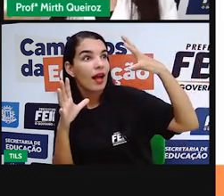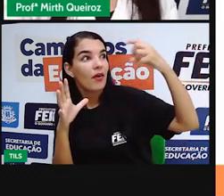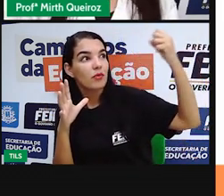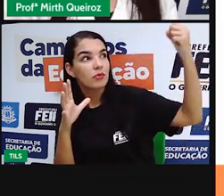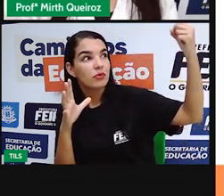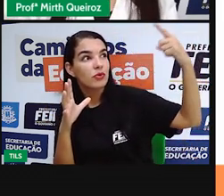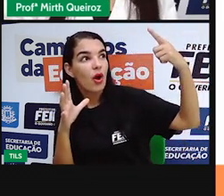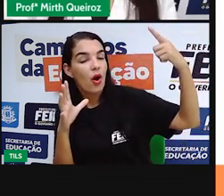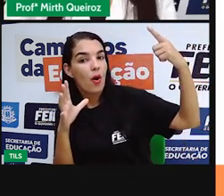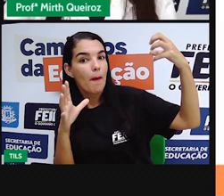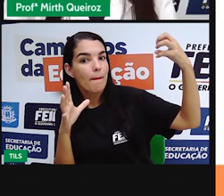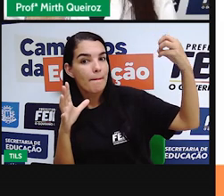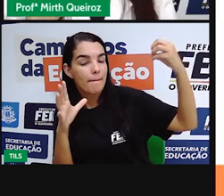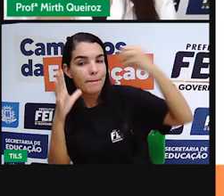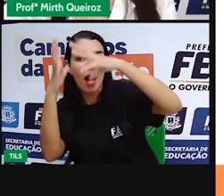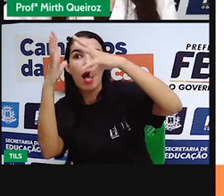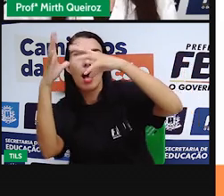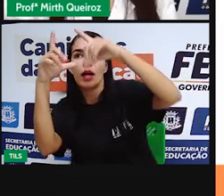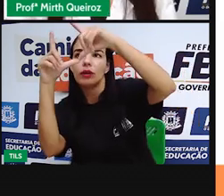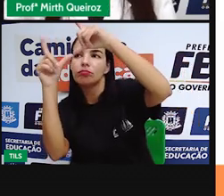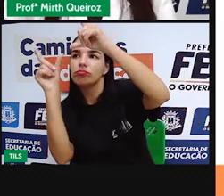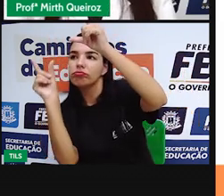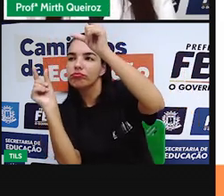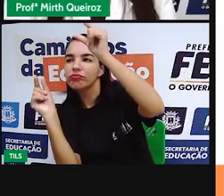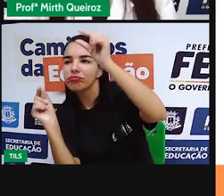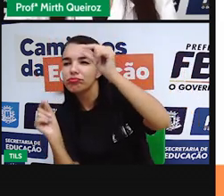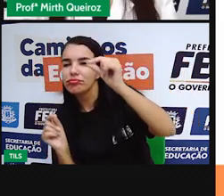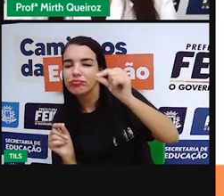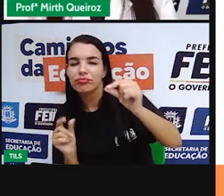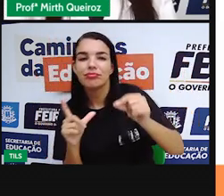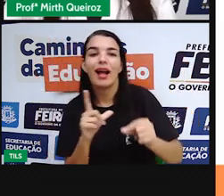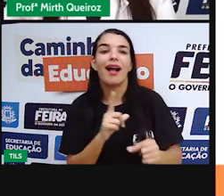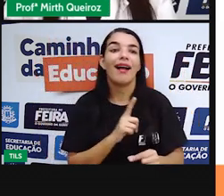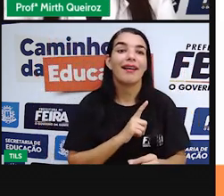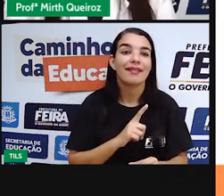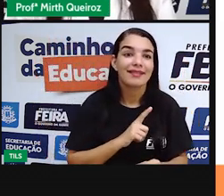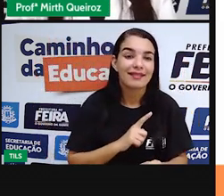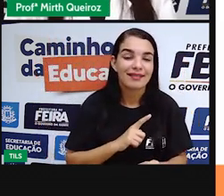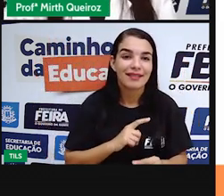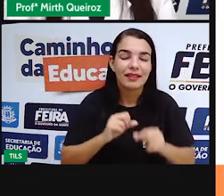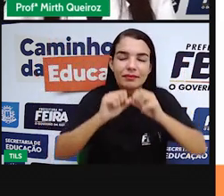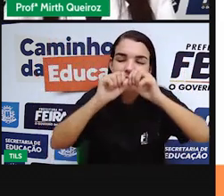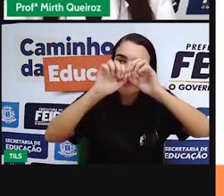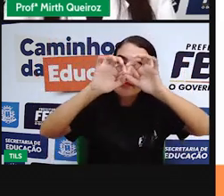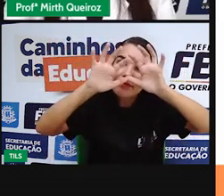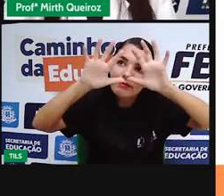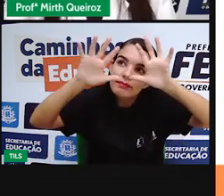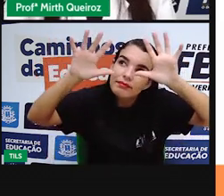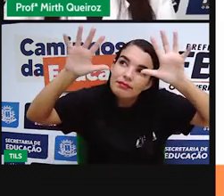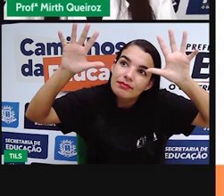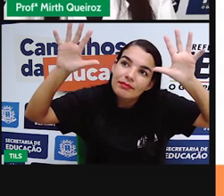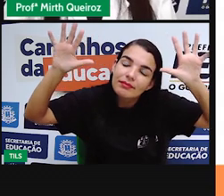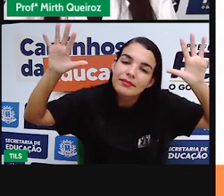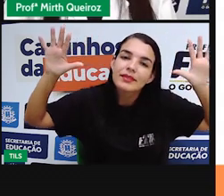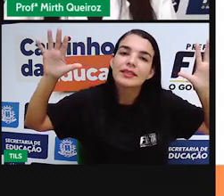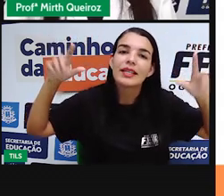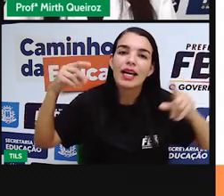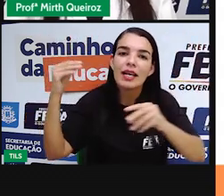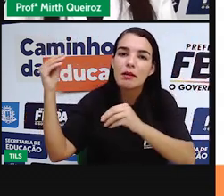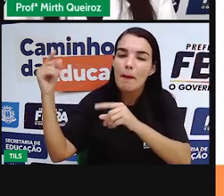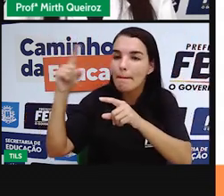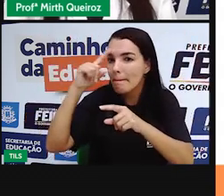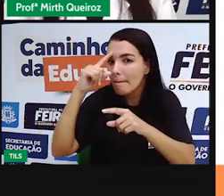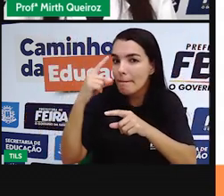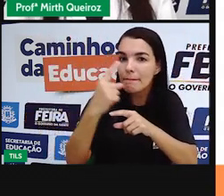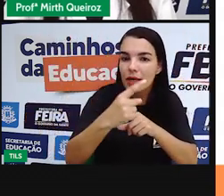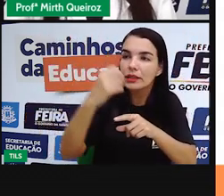que reflete sobre ela, que aparenta, é como se ela tivesse transmitido luz, mas